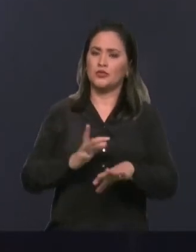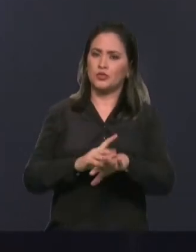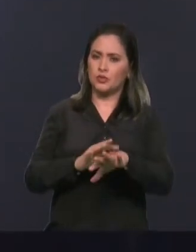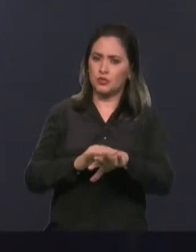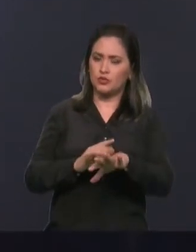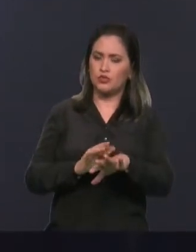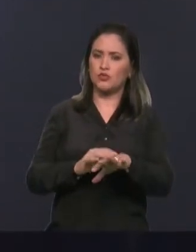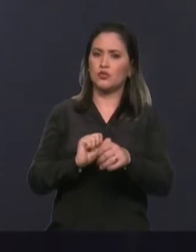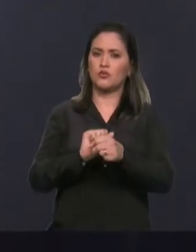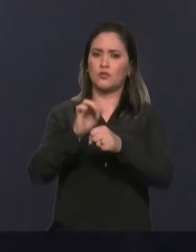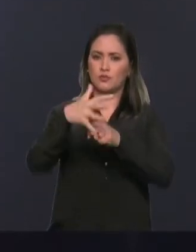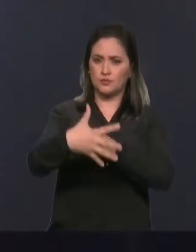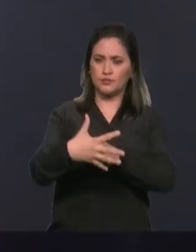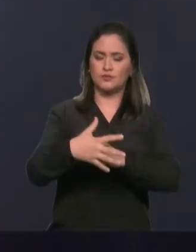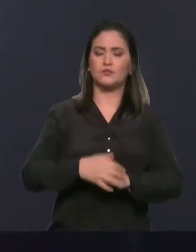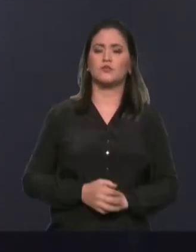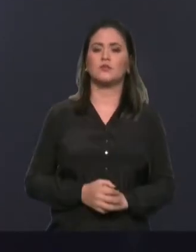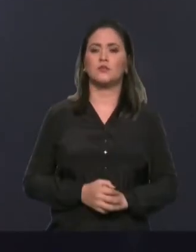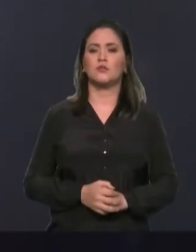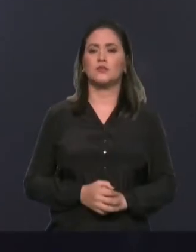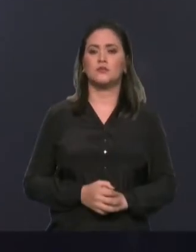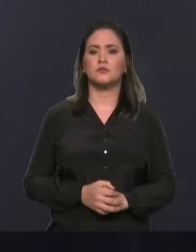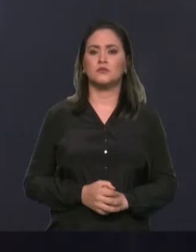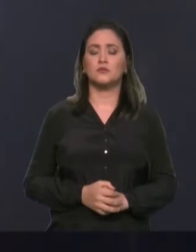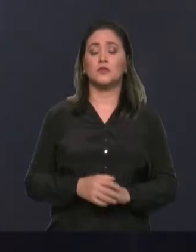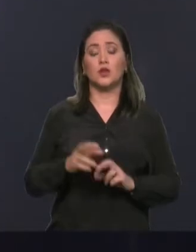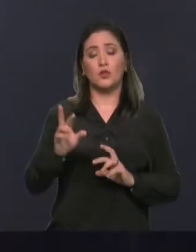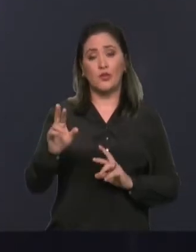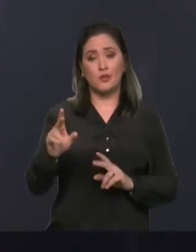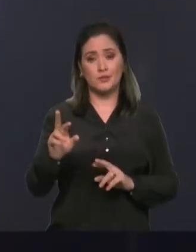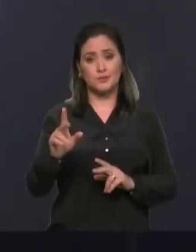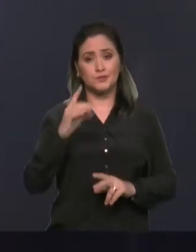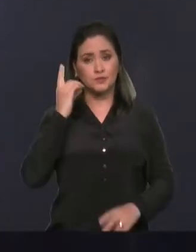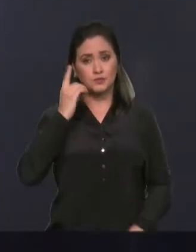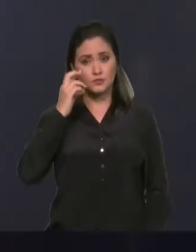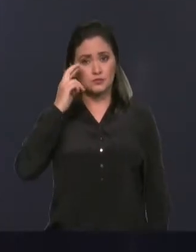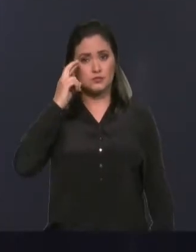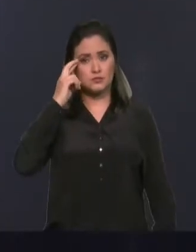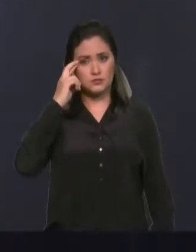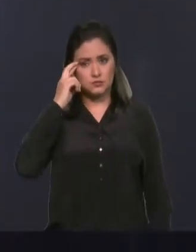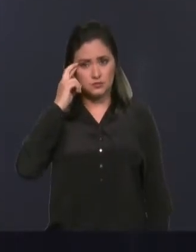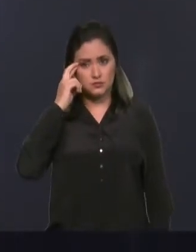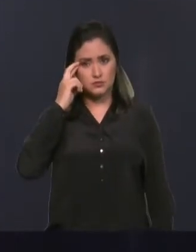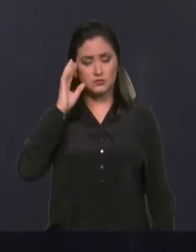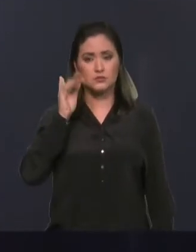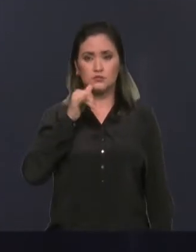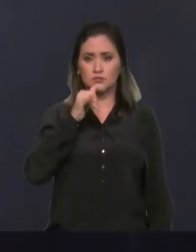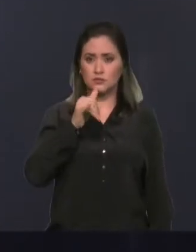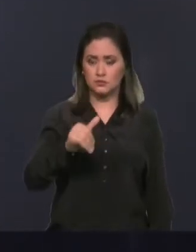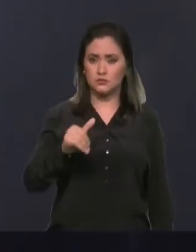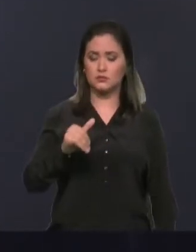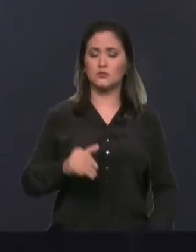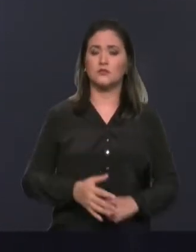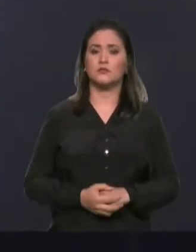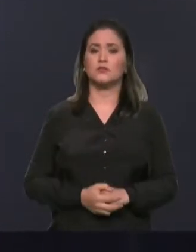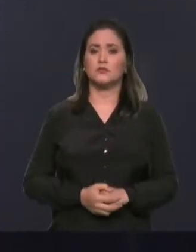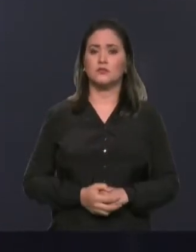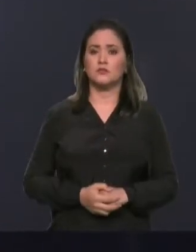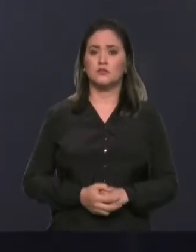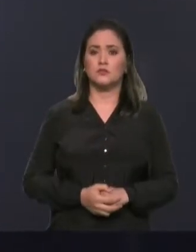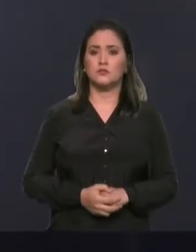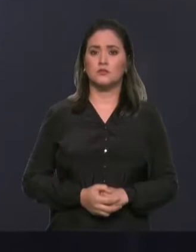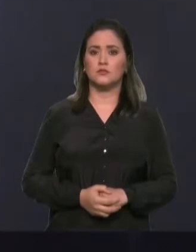E fazer aqui das palavras do nosso deputado Roberto Costa me adicionar à sua